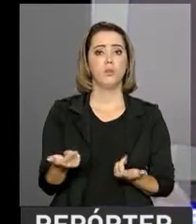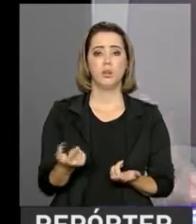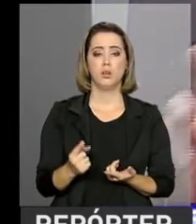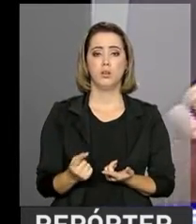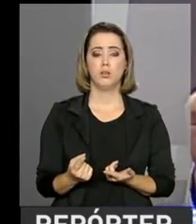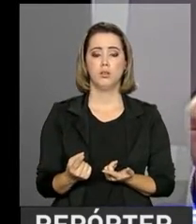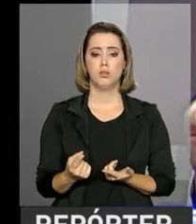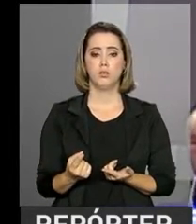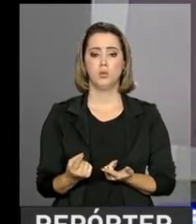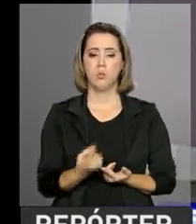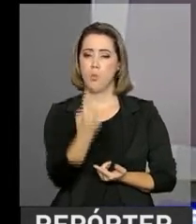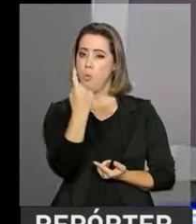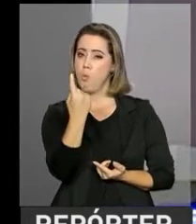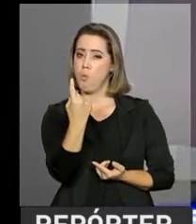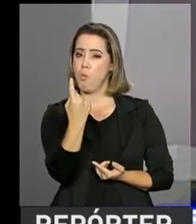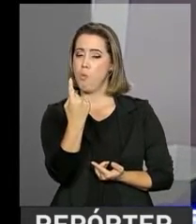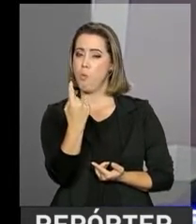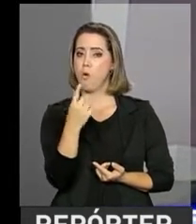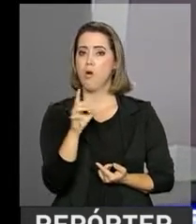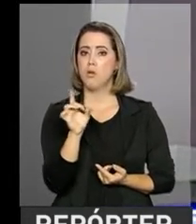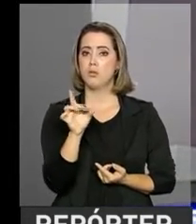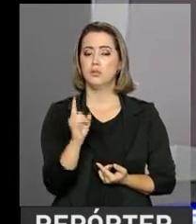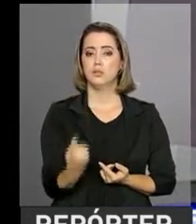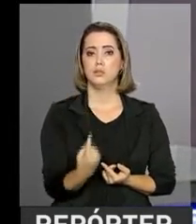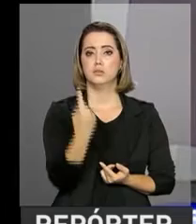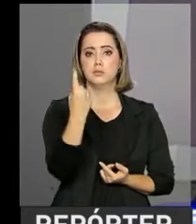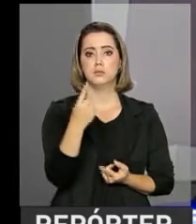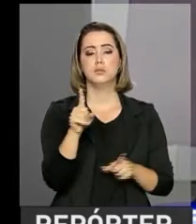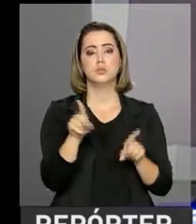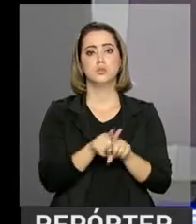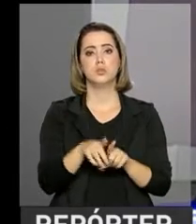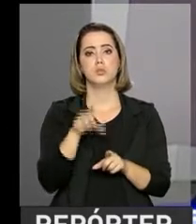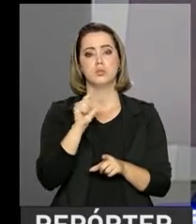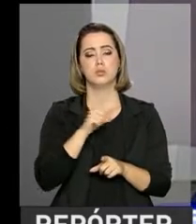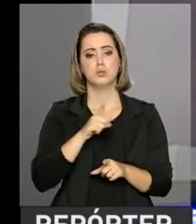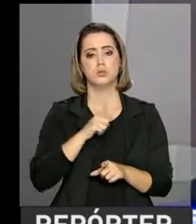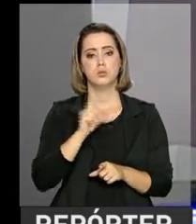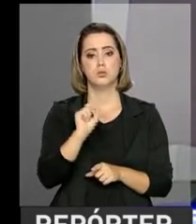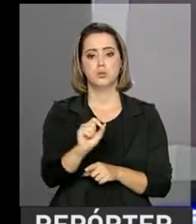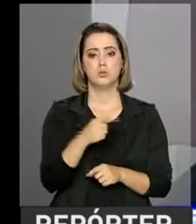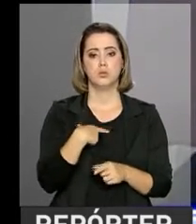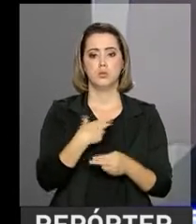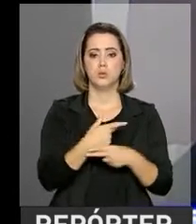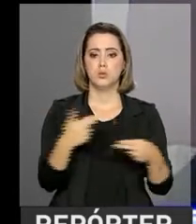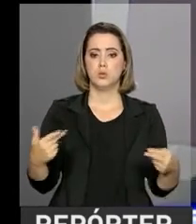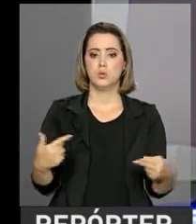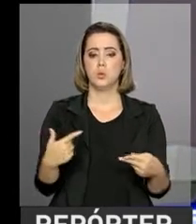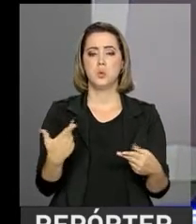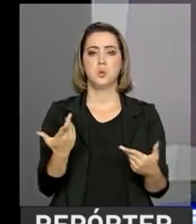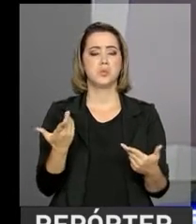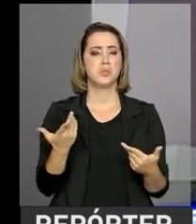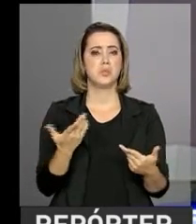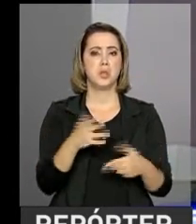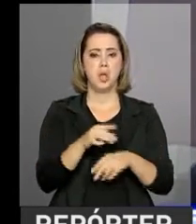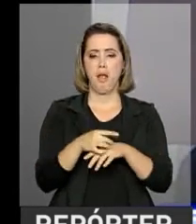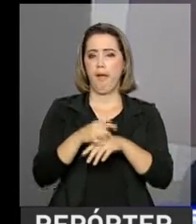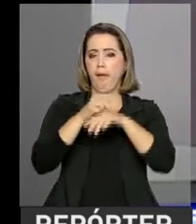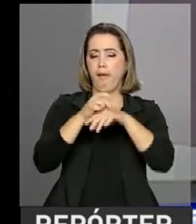exceção de um, né? Acho que um deles, não configura aqui produtos de qualidade do